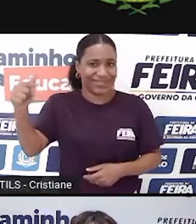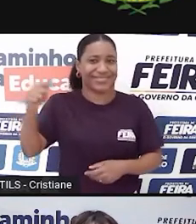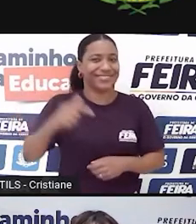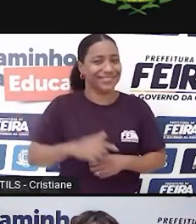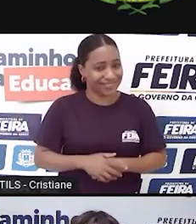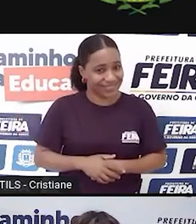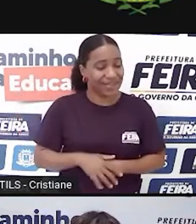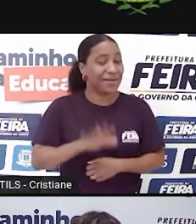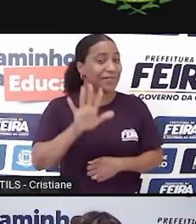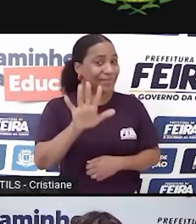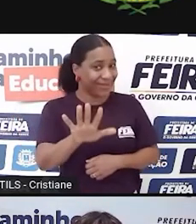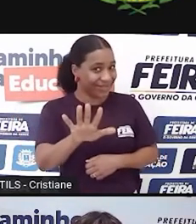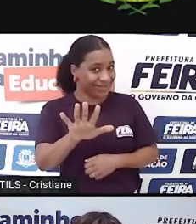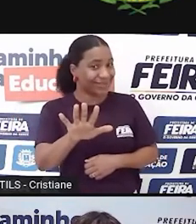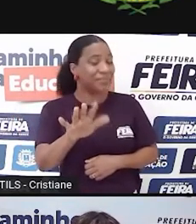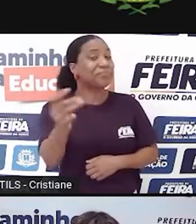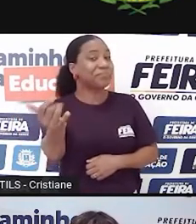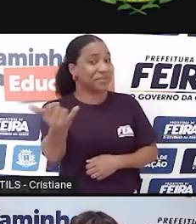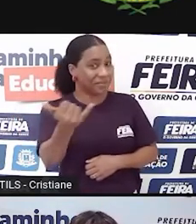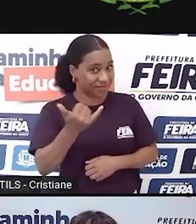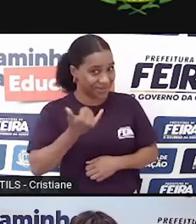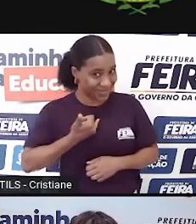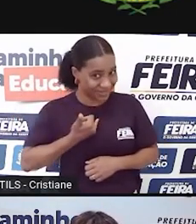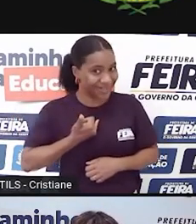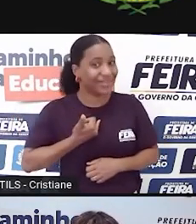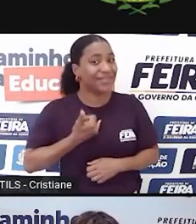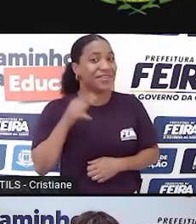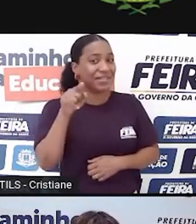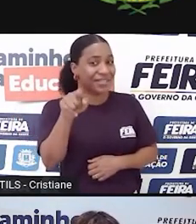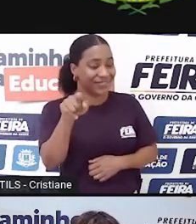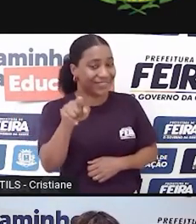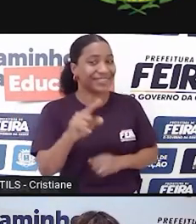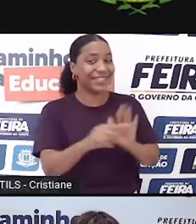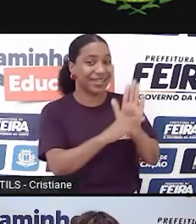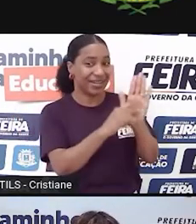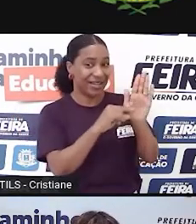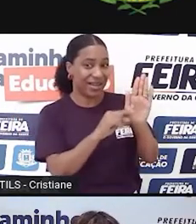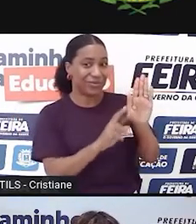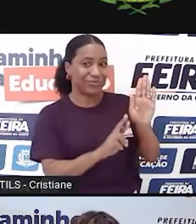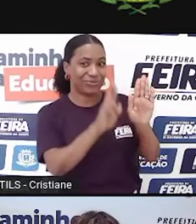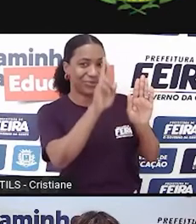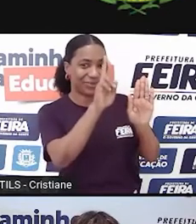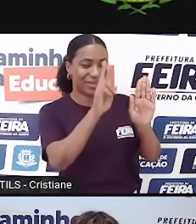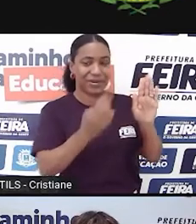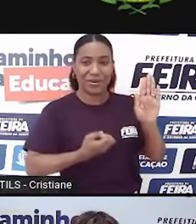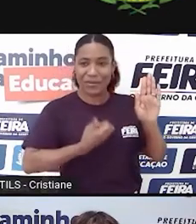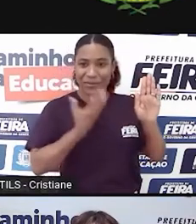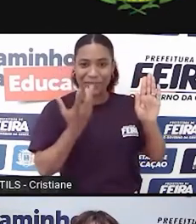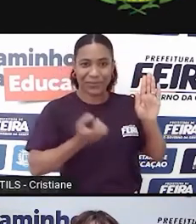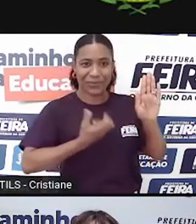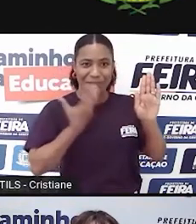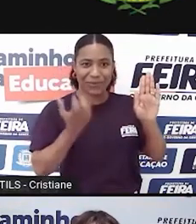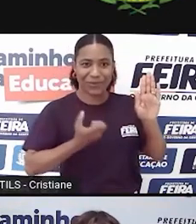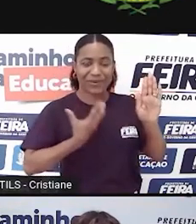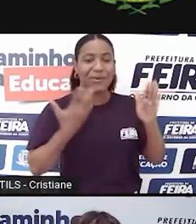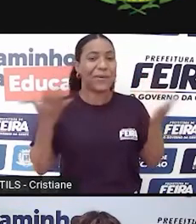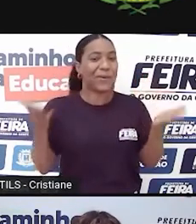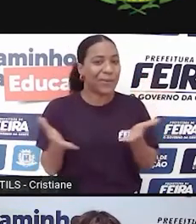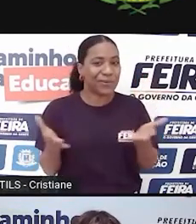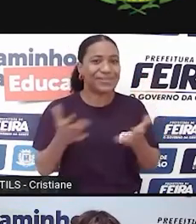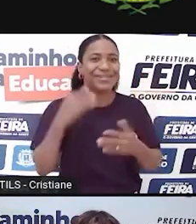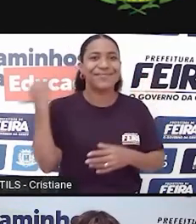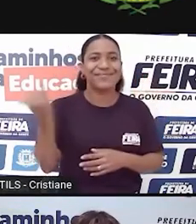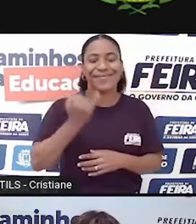que Cláudia, viu, pessoal? Cláudia Gomes é um autor, uma poetisa e a gente não poderia passar por esse momento aqui hoje